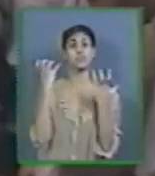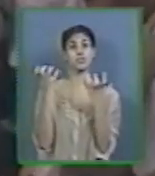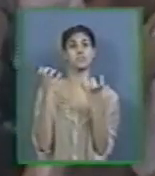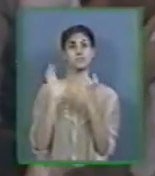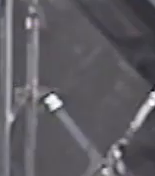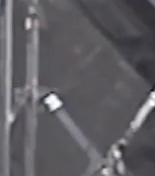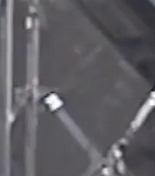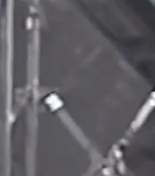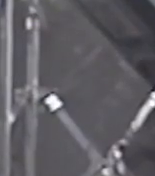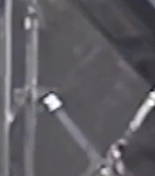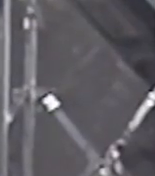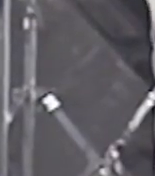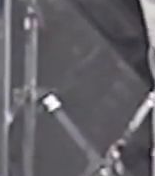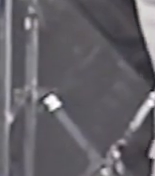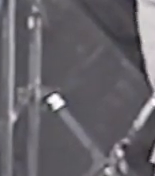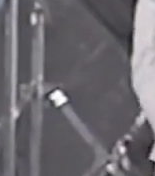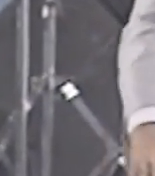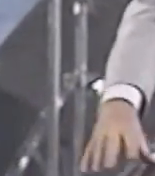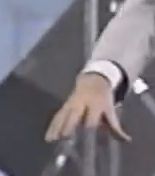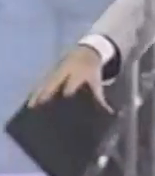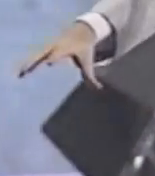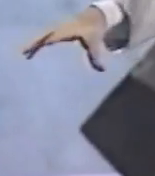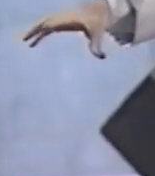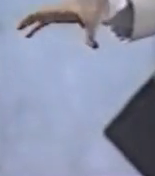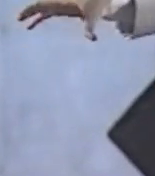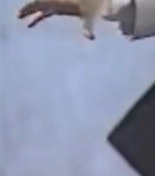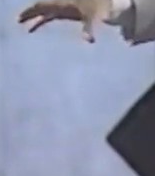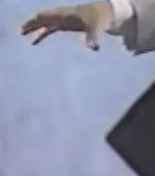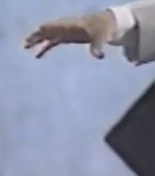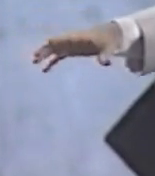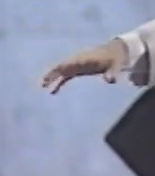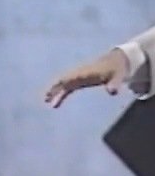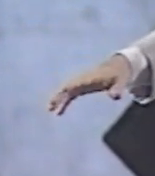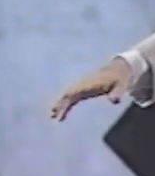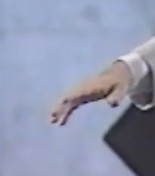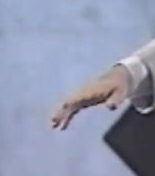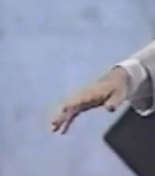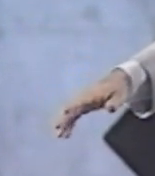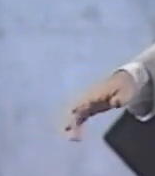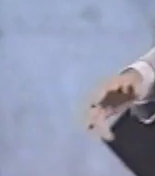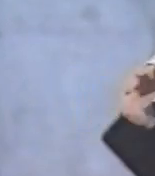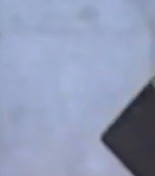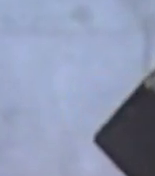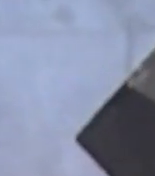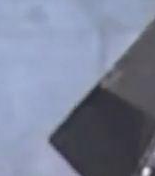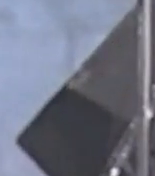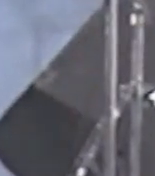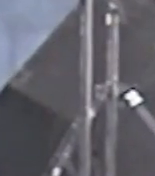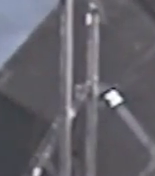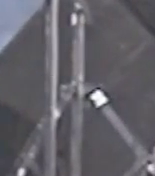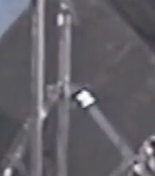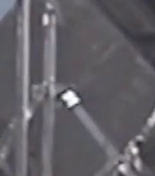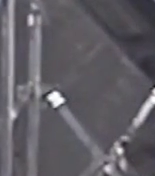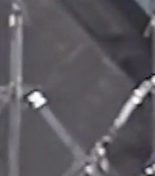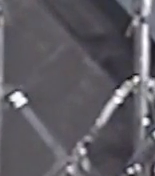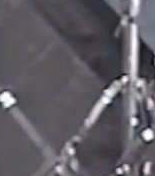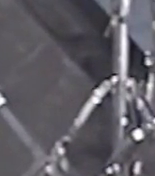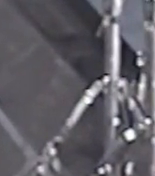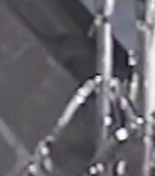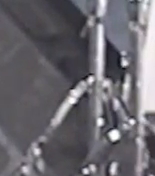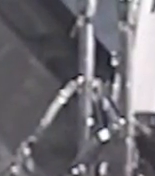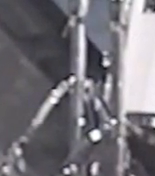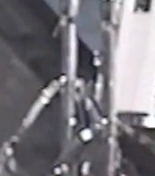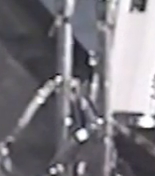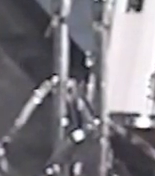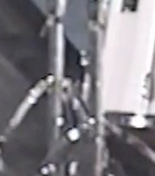Santo E fizeram do pó da terra Como se fosse um boneco O Senhor Deus foi então